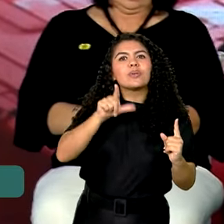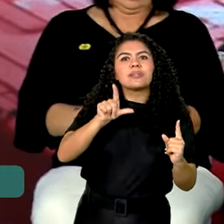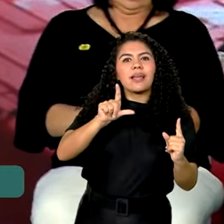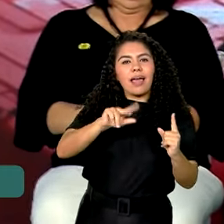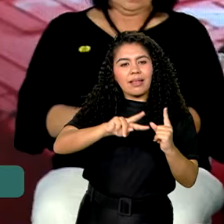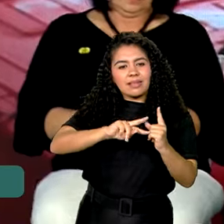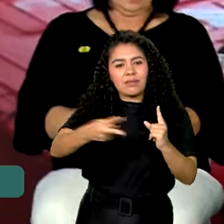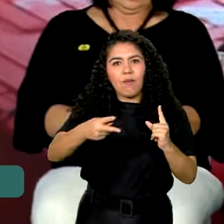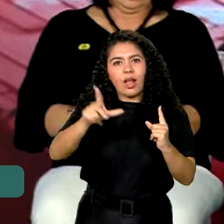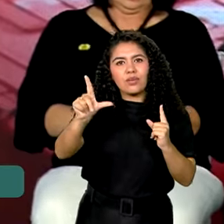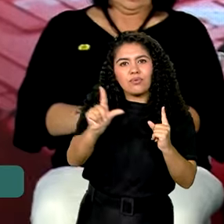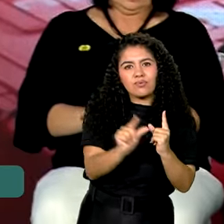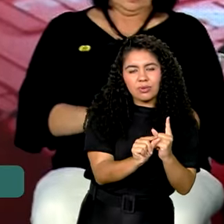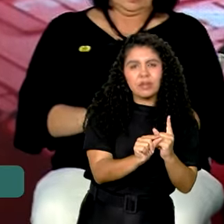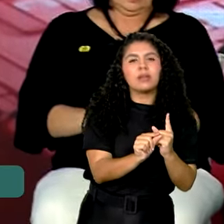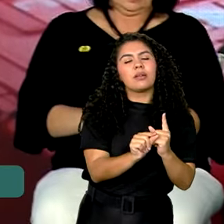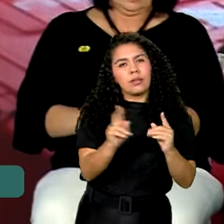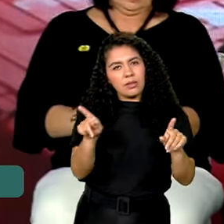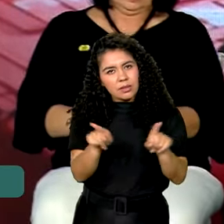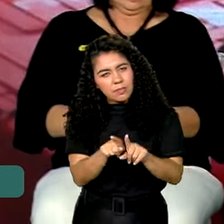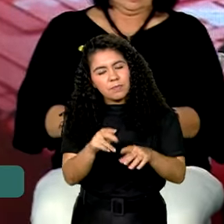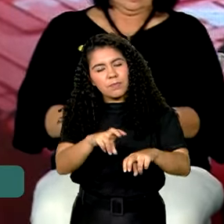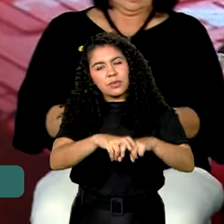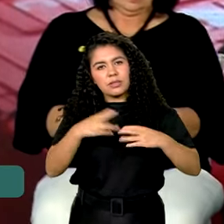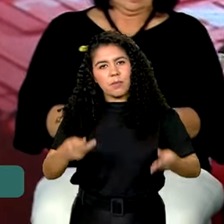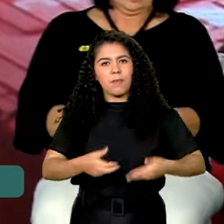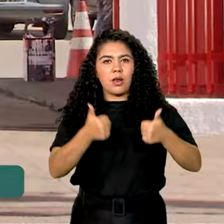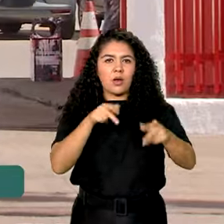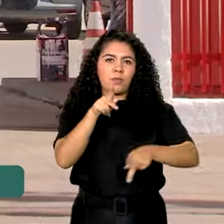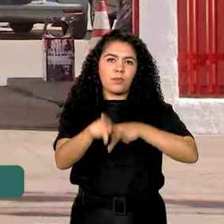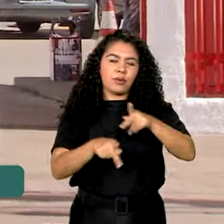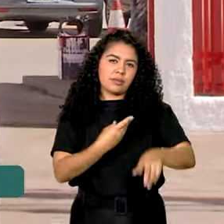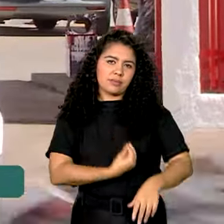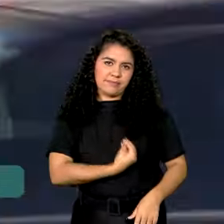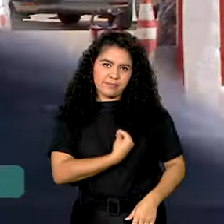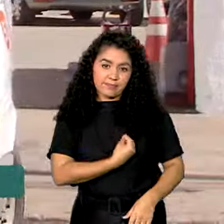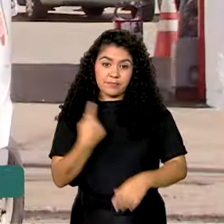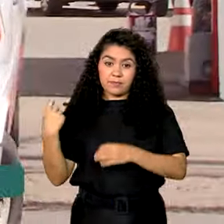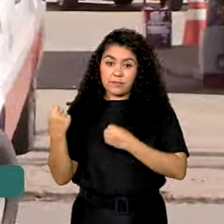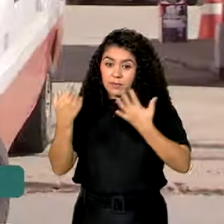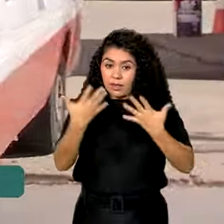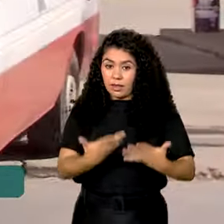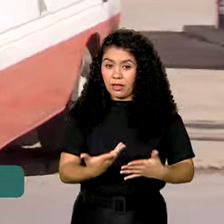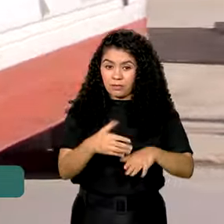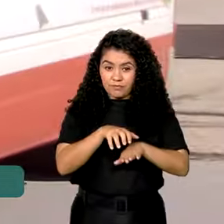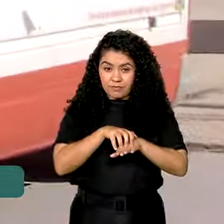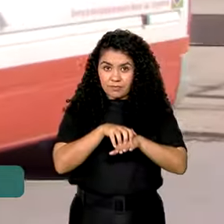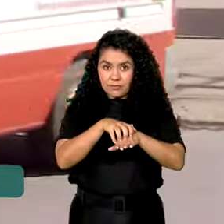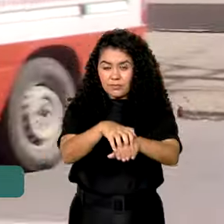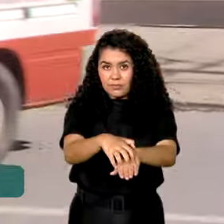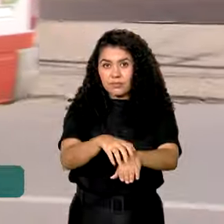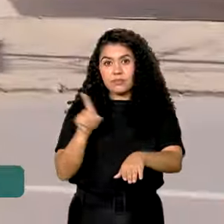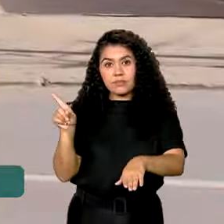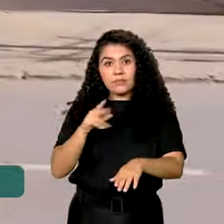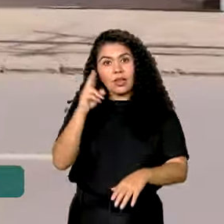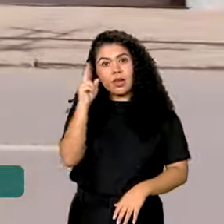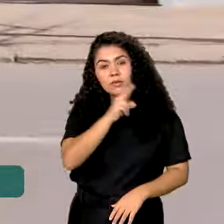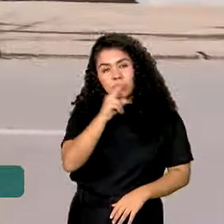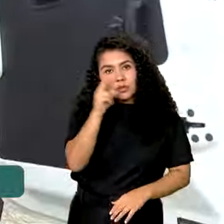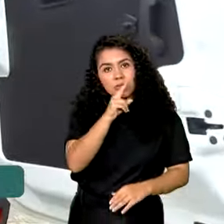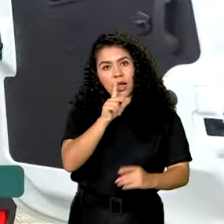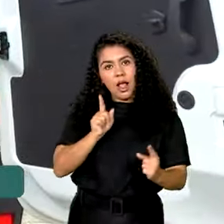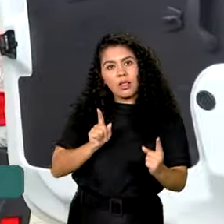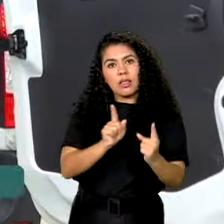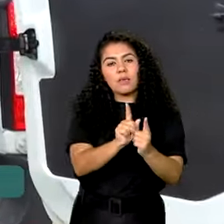salva a vida, diminui sequela, melhora a vida da população. O serviço móvel de atendimento de urgência foi criado